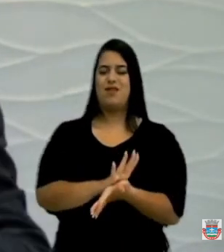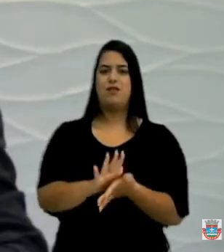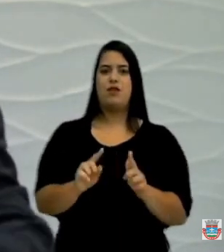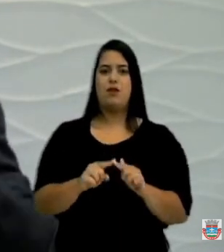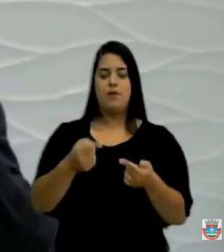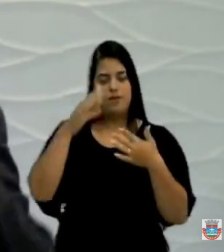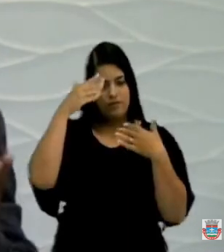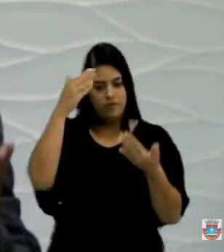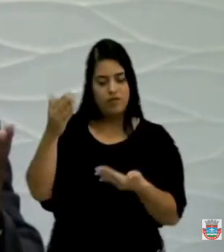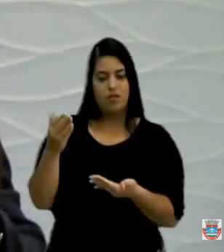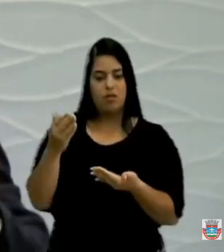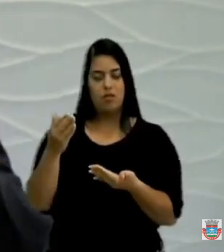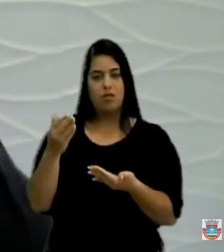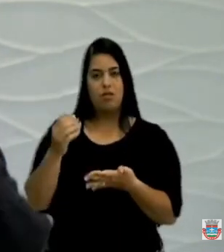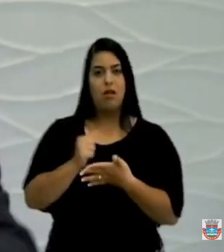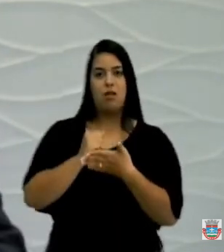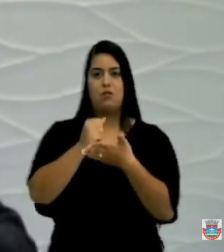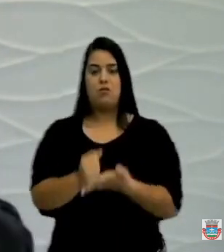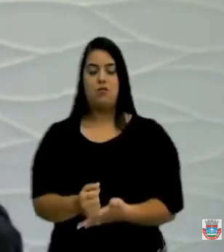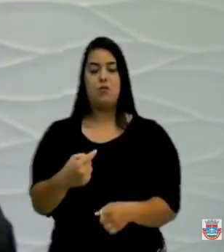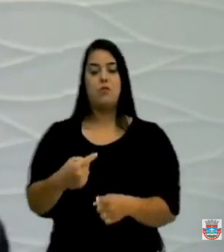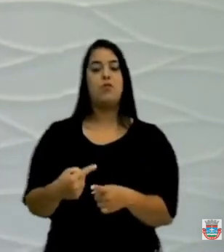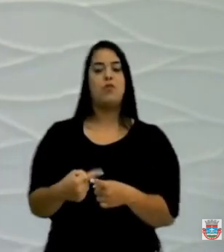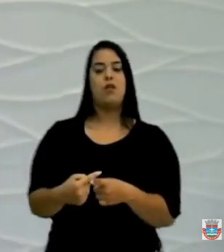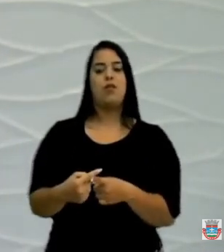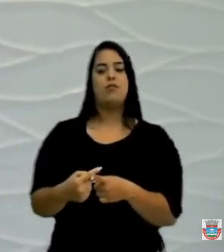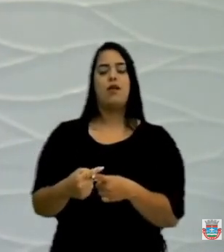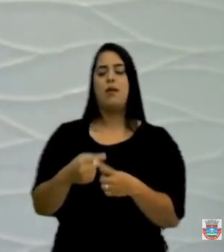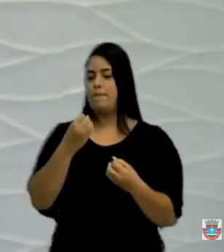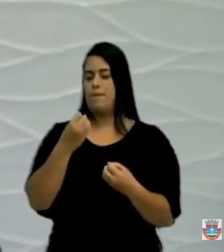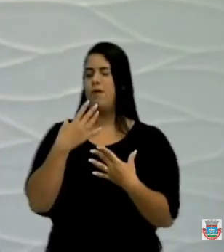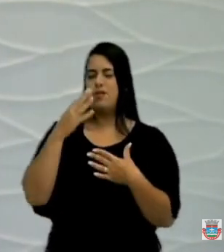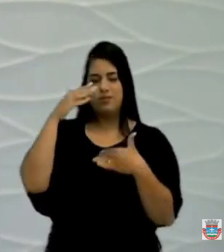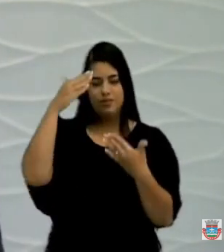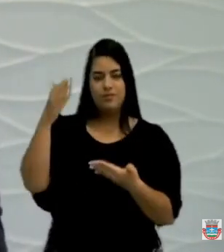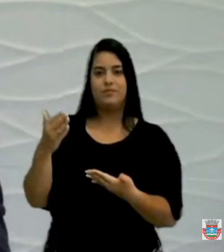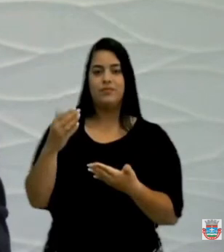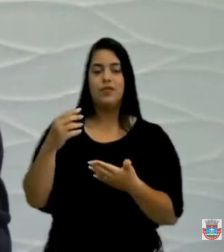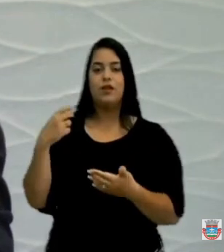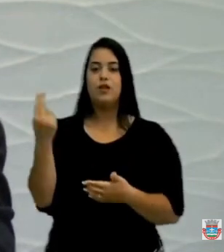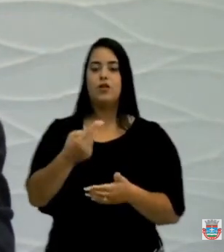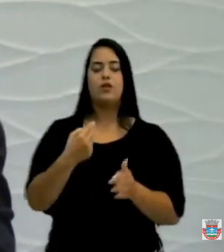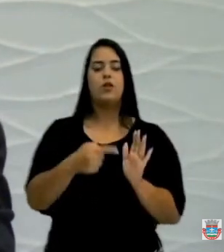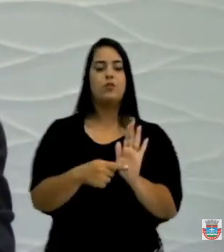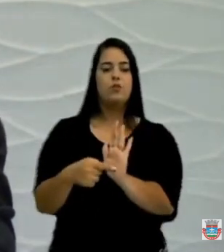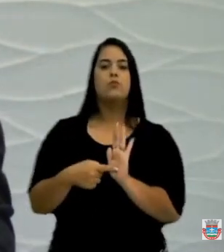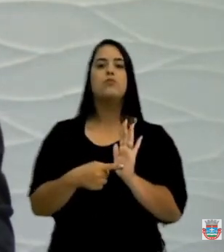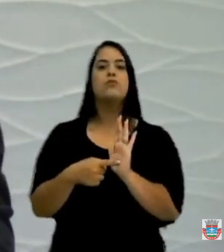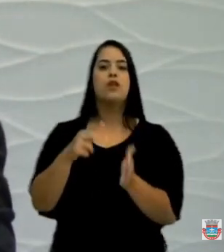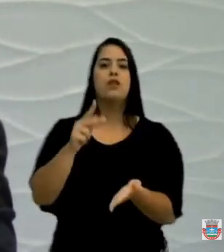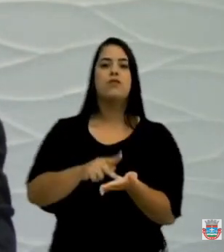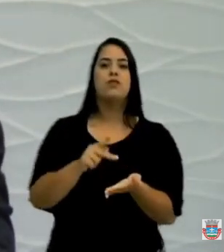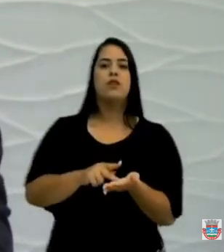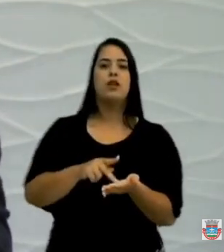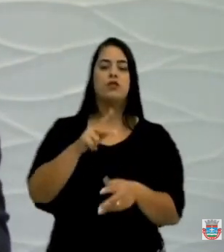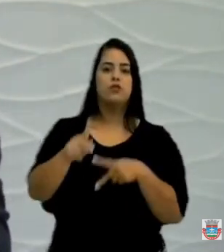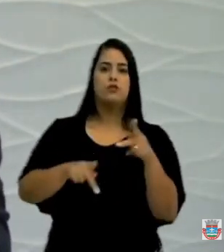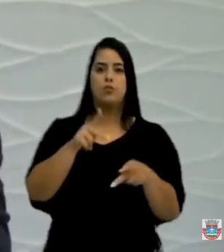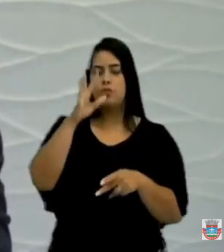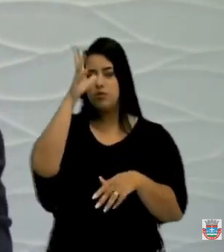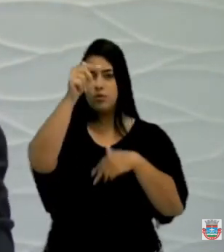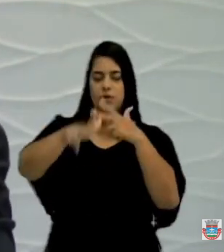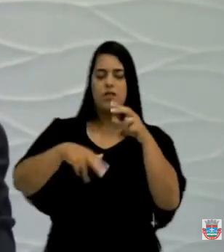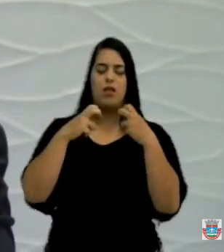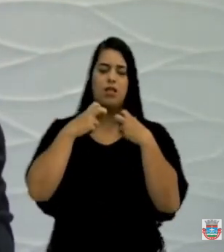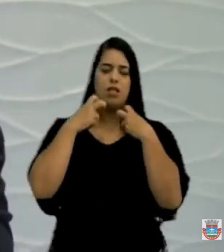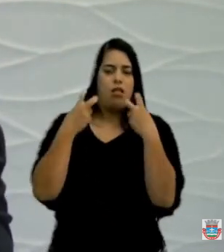Vossa Excelência defende o que está sendo conveniente para Vossa Excelência e a gente está mostrando a realidade do povo de São Metuna a grita do